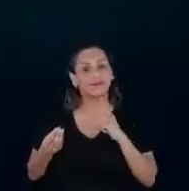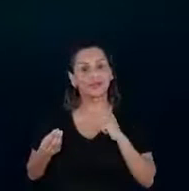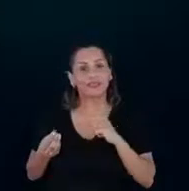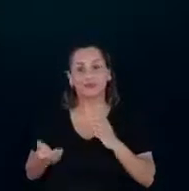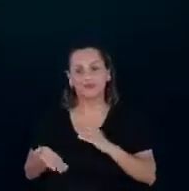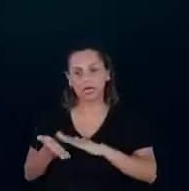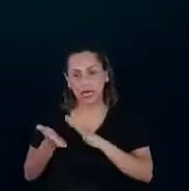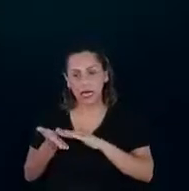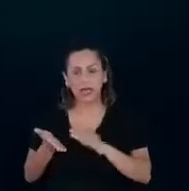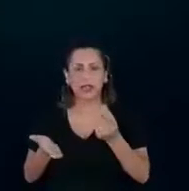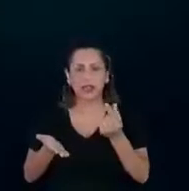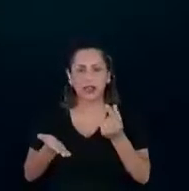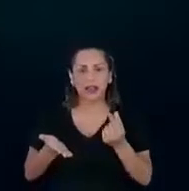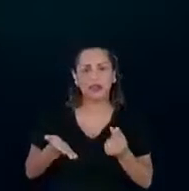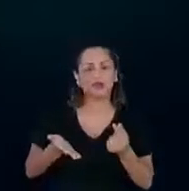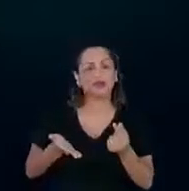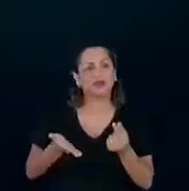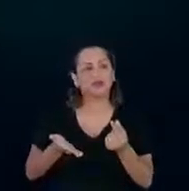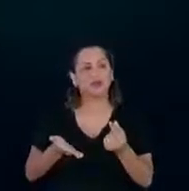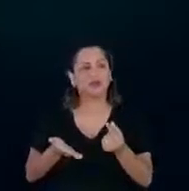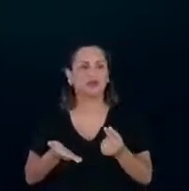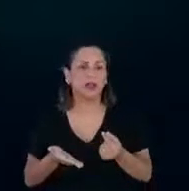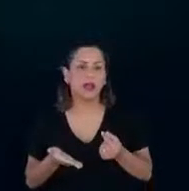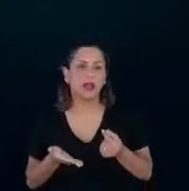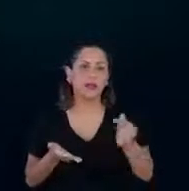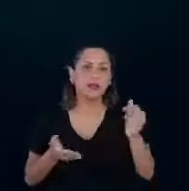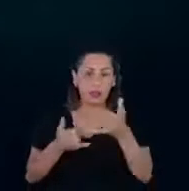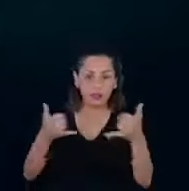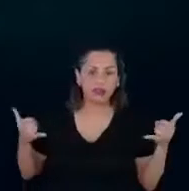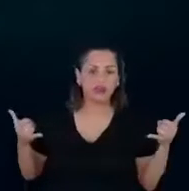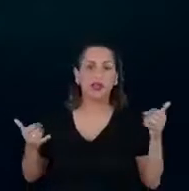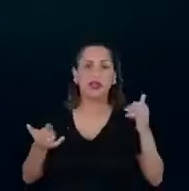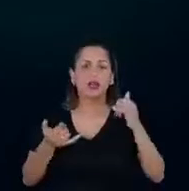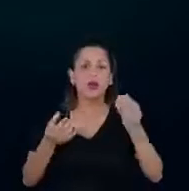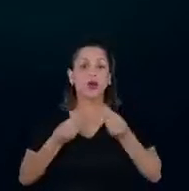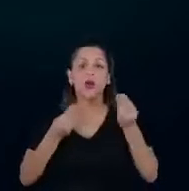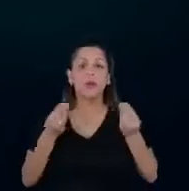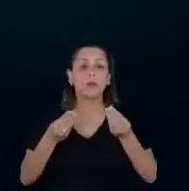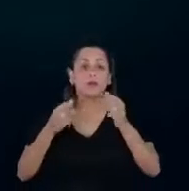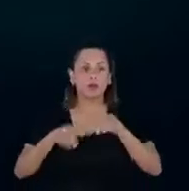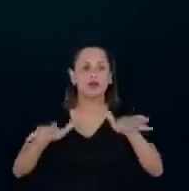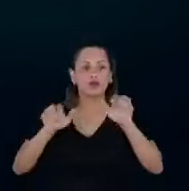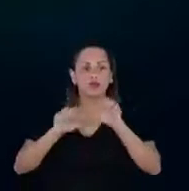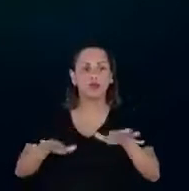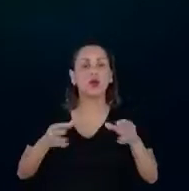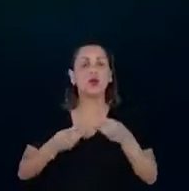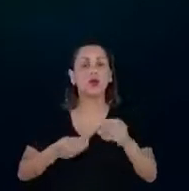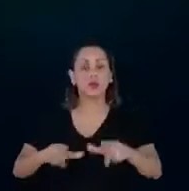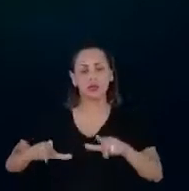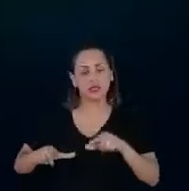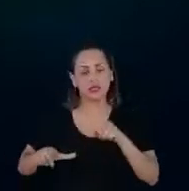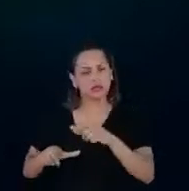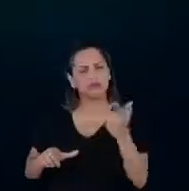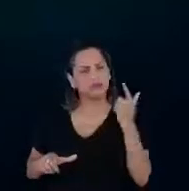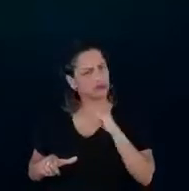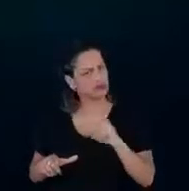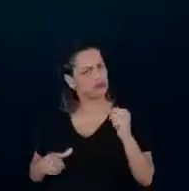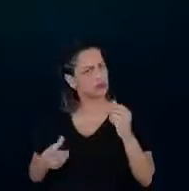energia, que hoje é uma coisa que a gente não consegue mensurar, para que aquele selo pudesse ser emitido,